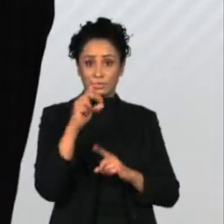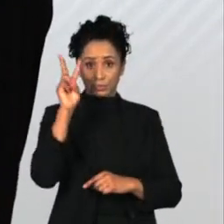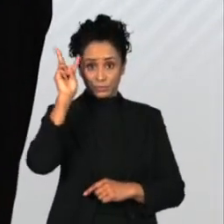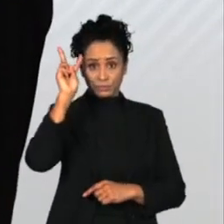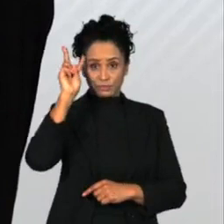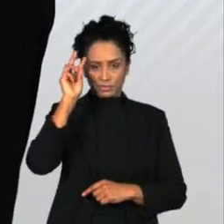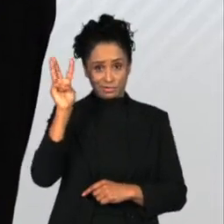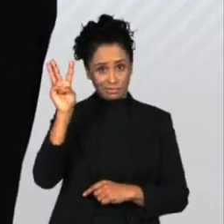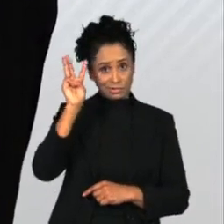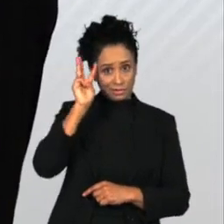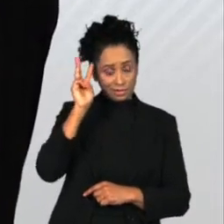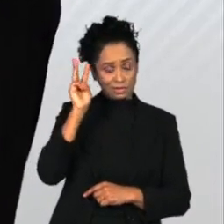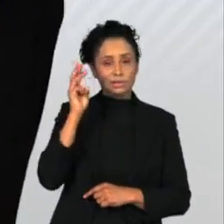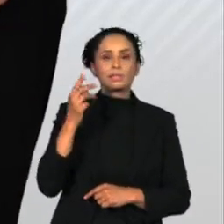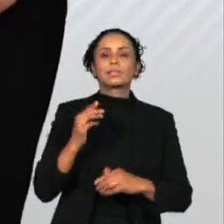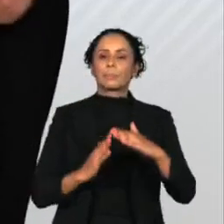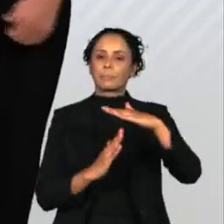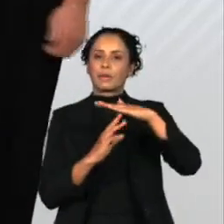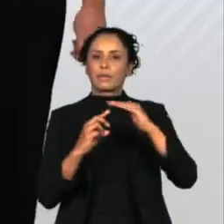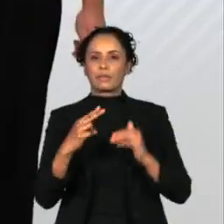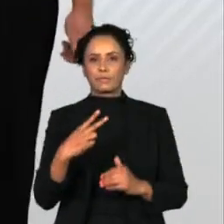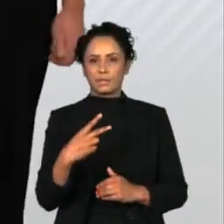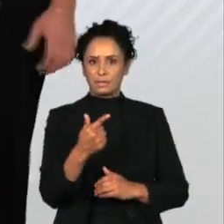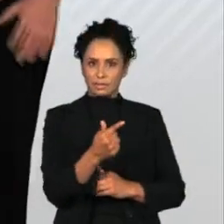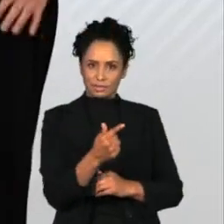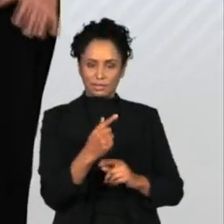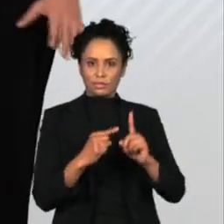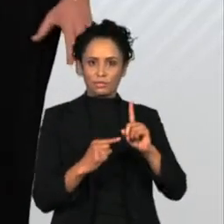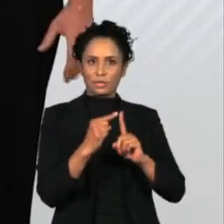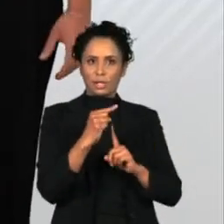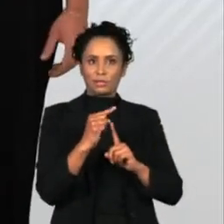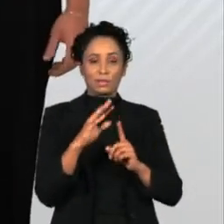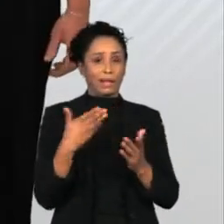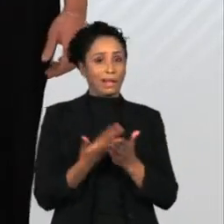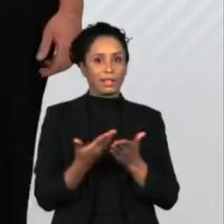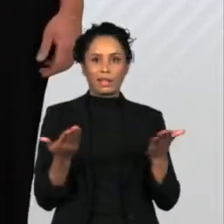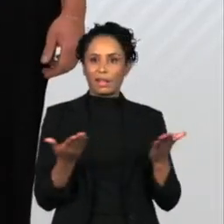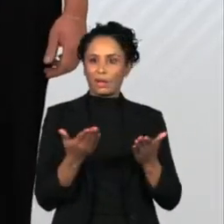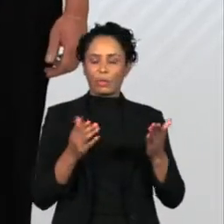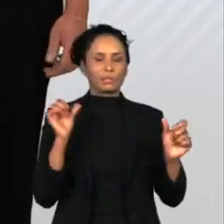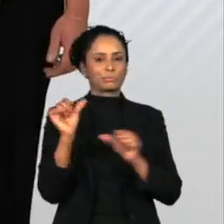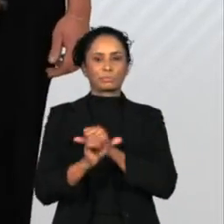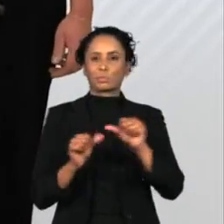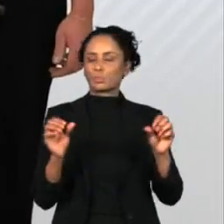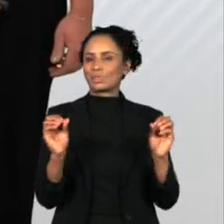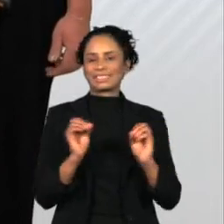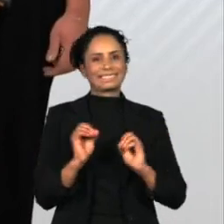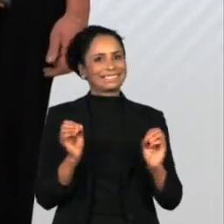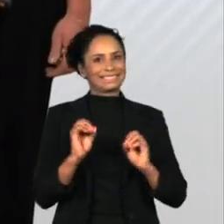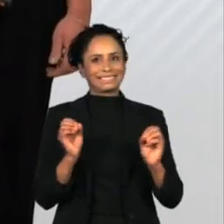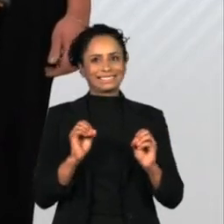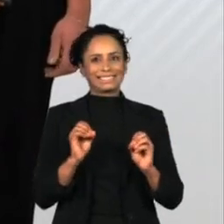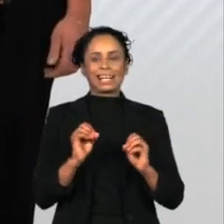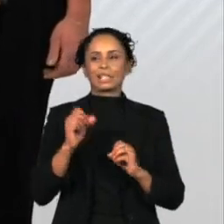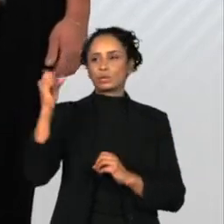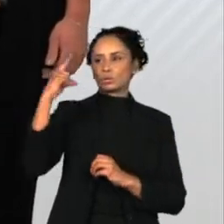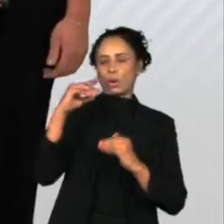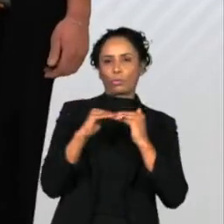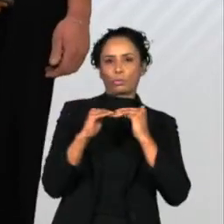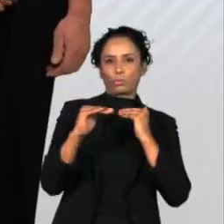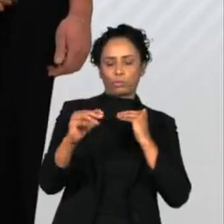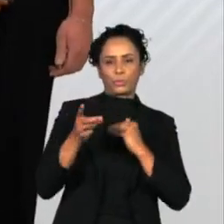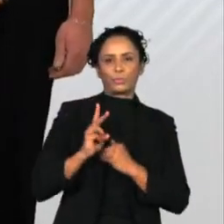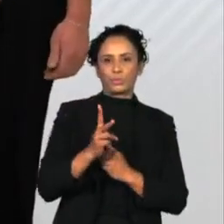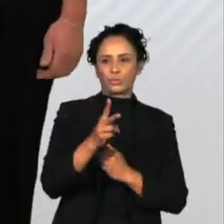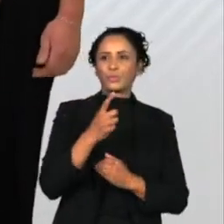Na terça, também máxima de 27 graus e, por enquanto, sem expectativa de mudanças. As temperaturas continuam em elevação.